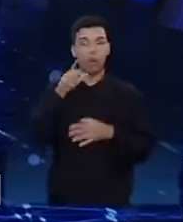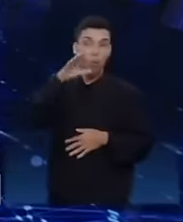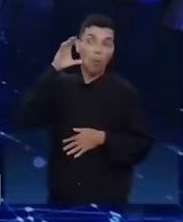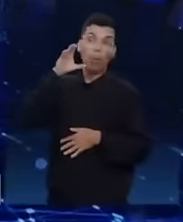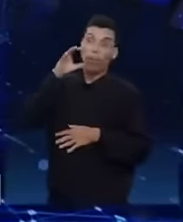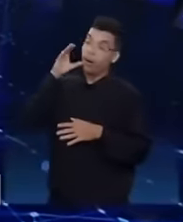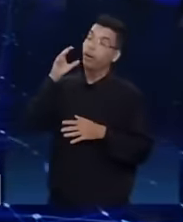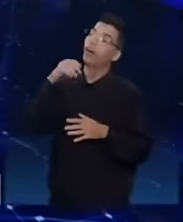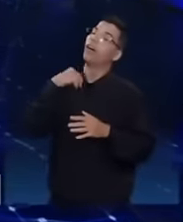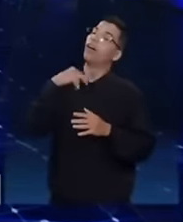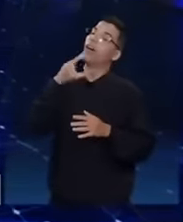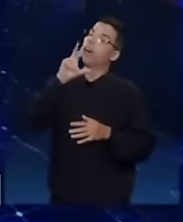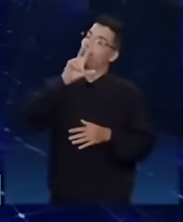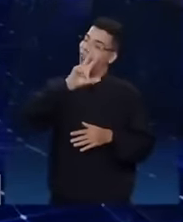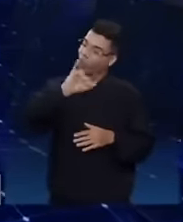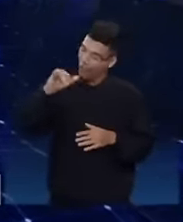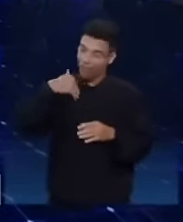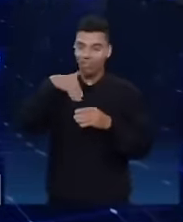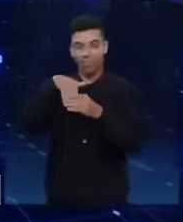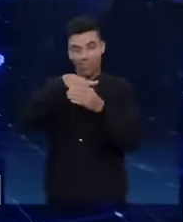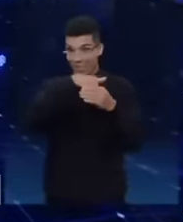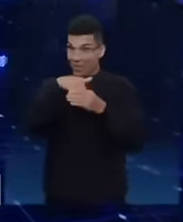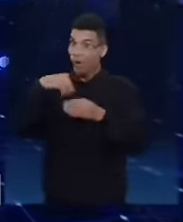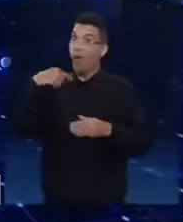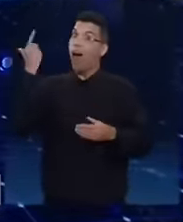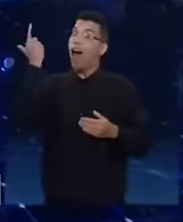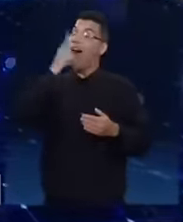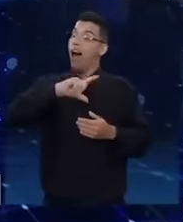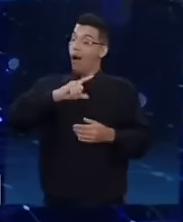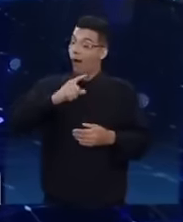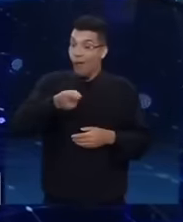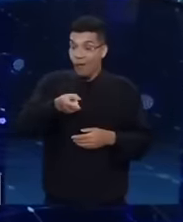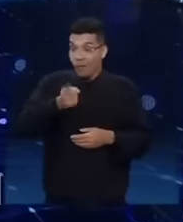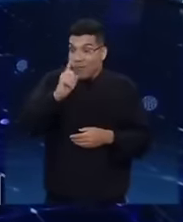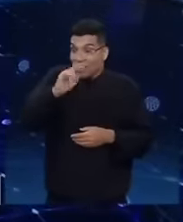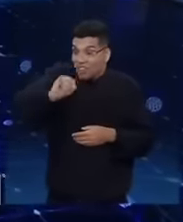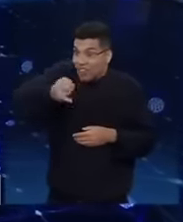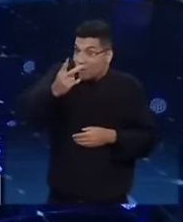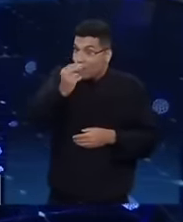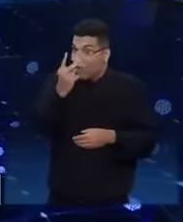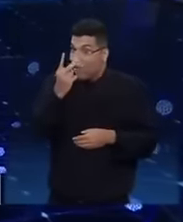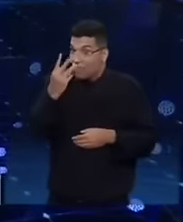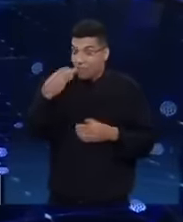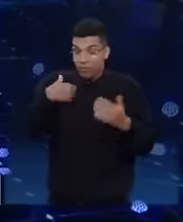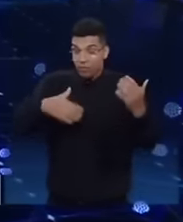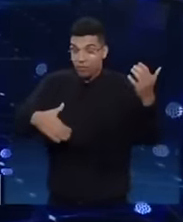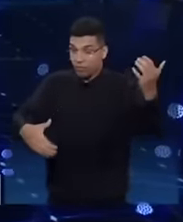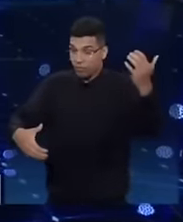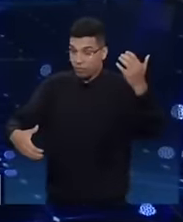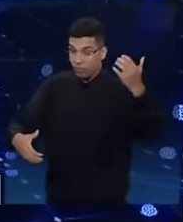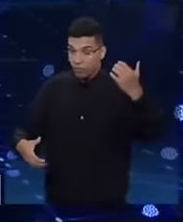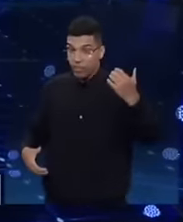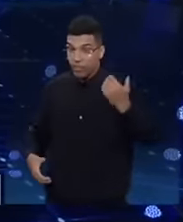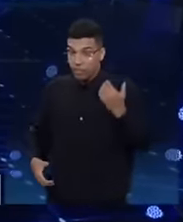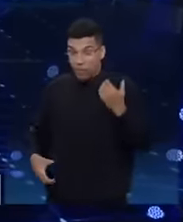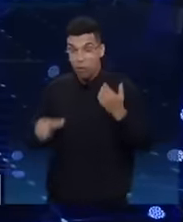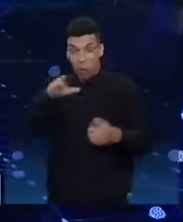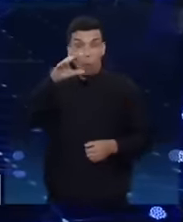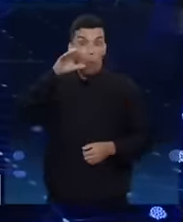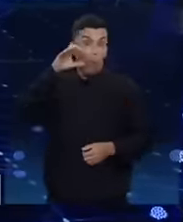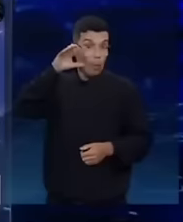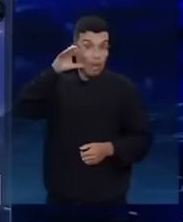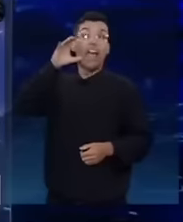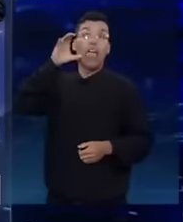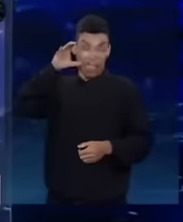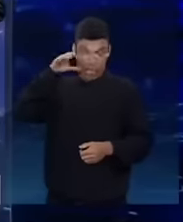porque eu vou ganhar as eleições e quando chegar o dia 1º de janeiro, eu vou pegar o seu sigilo e vou mandar o povo brasileiro saber